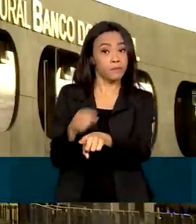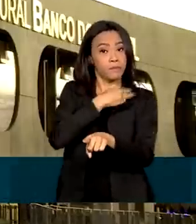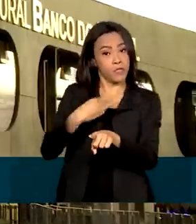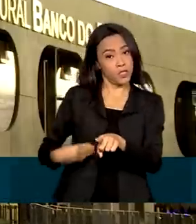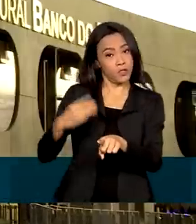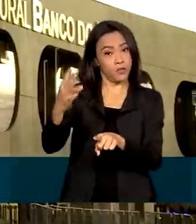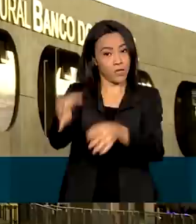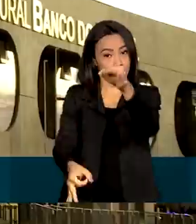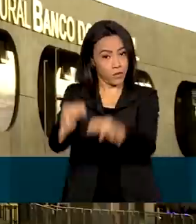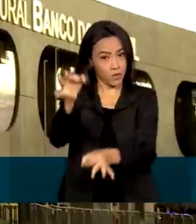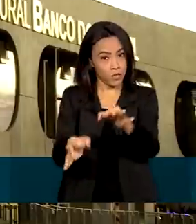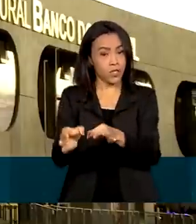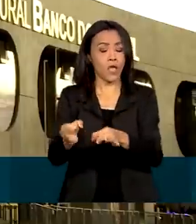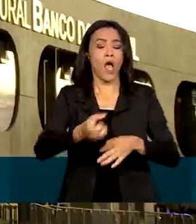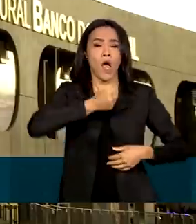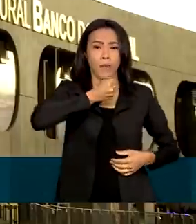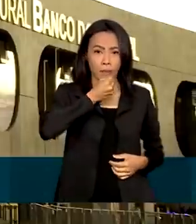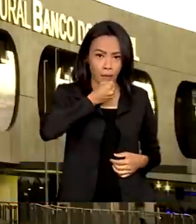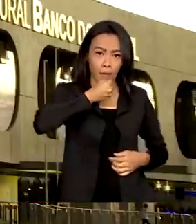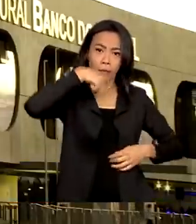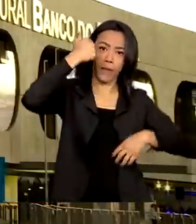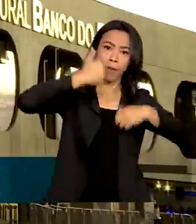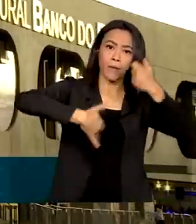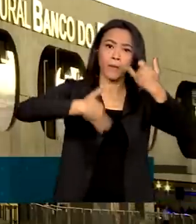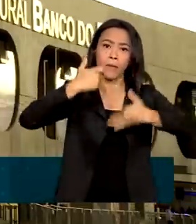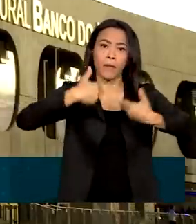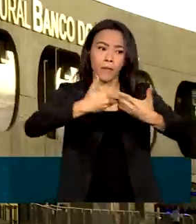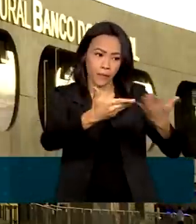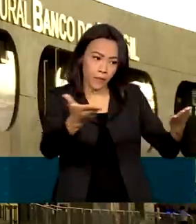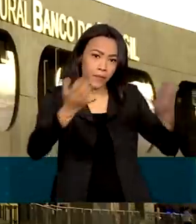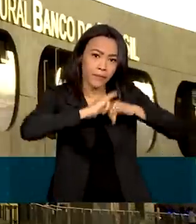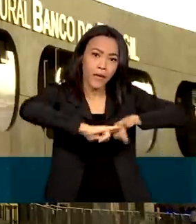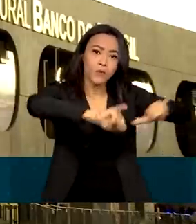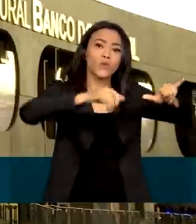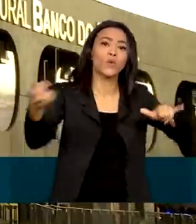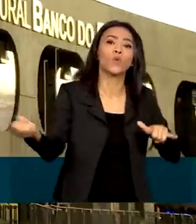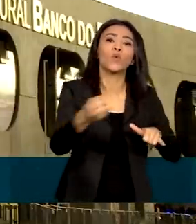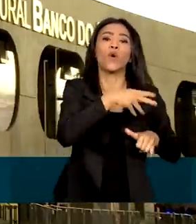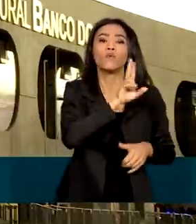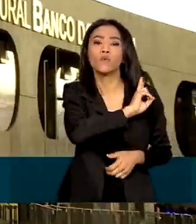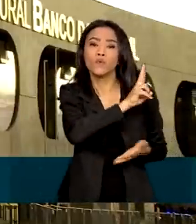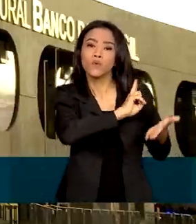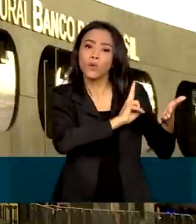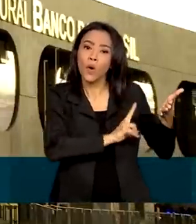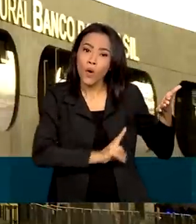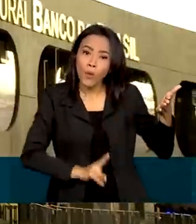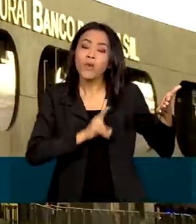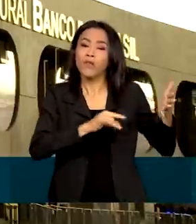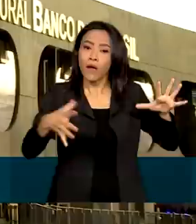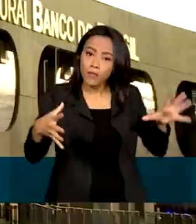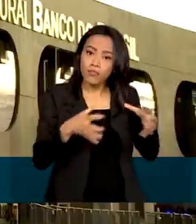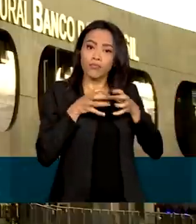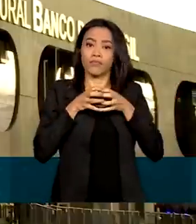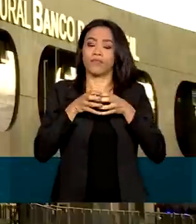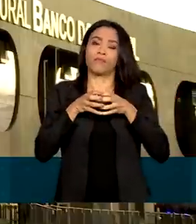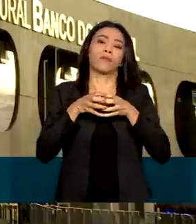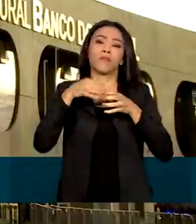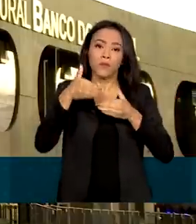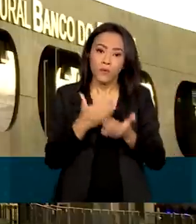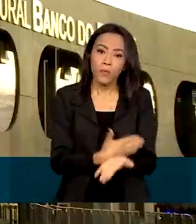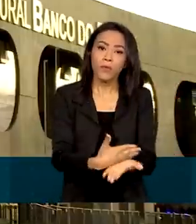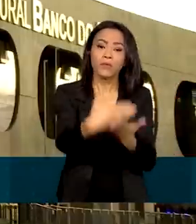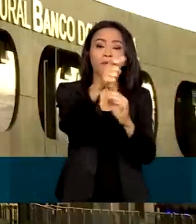a imprensa aqui no Centro Cultural Banco do Brasil e anunciou novos nomes que farão parte da pasta a partir de